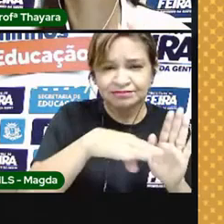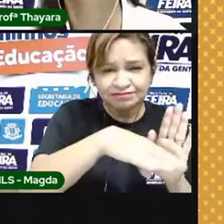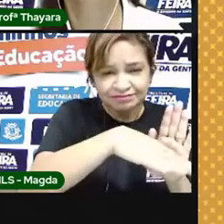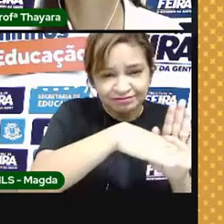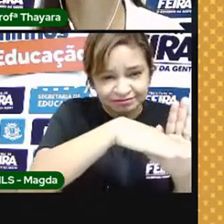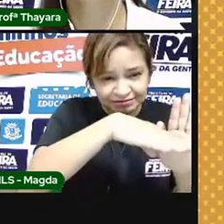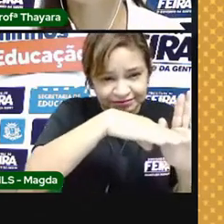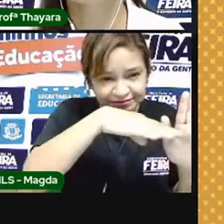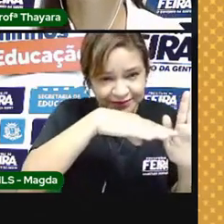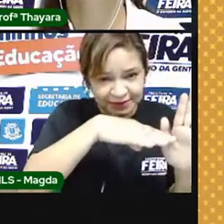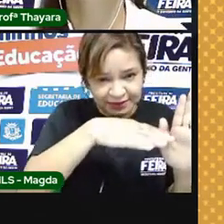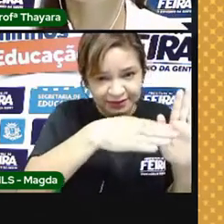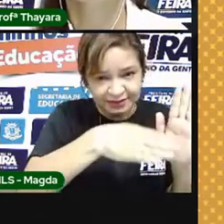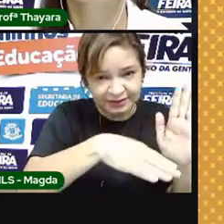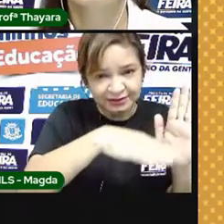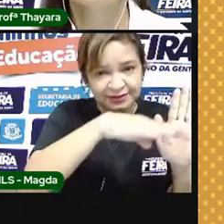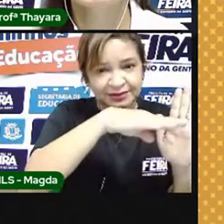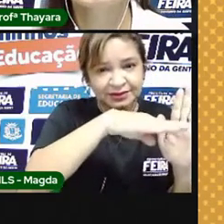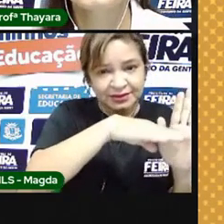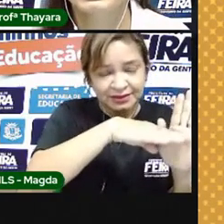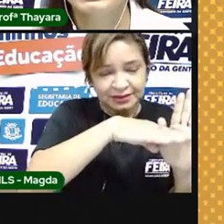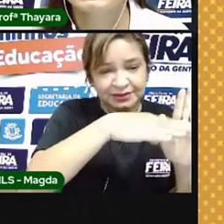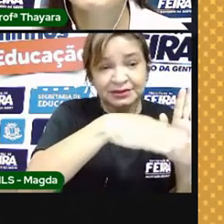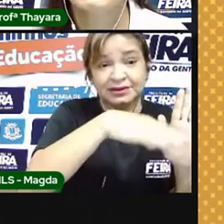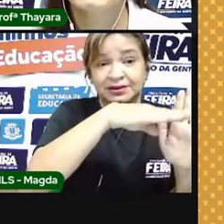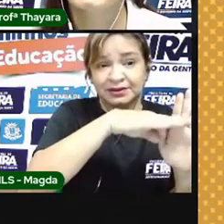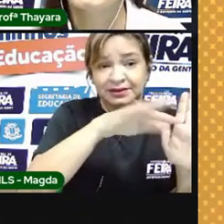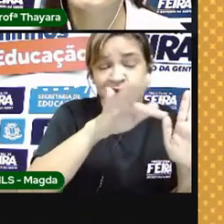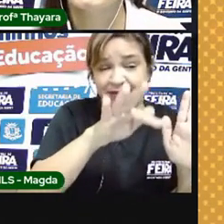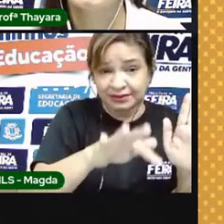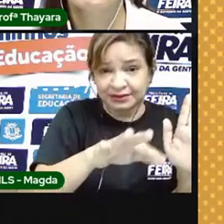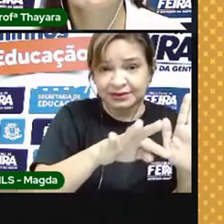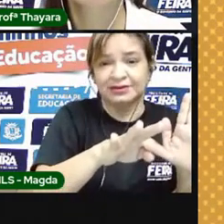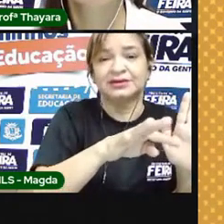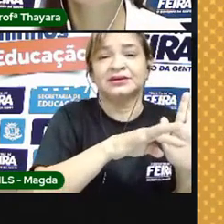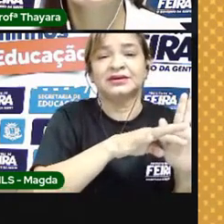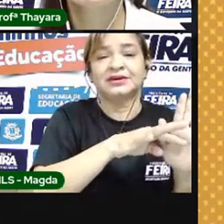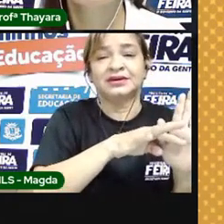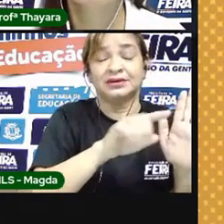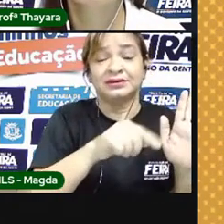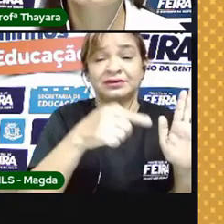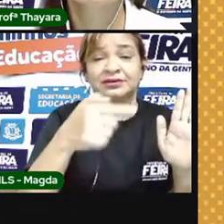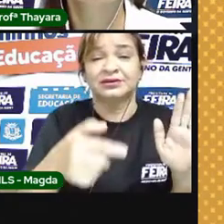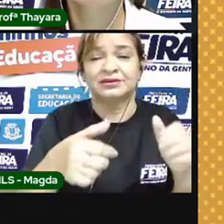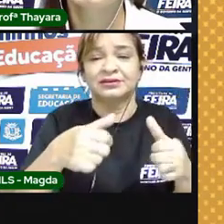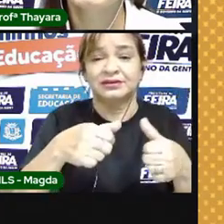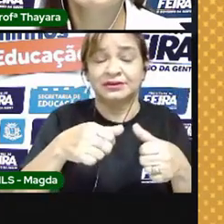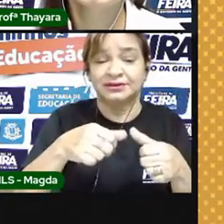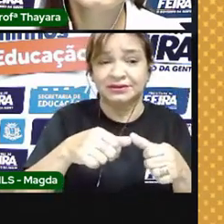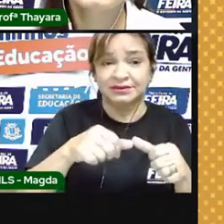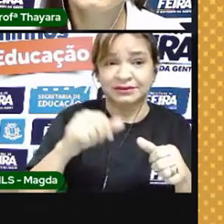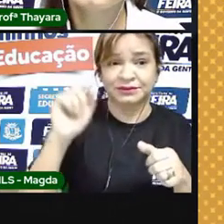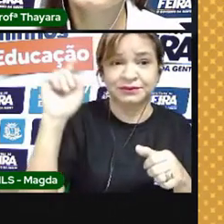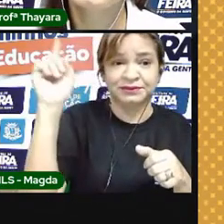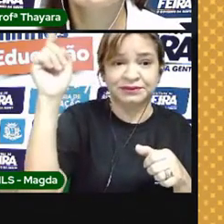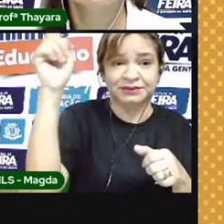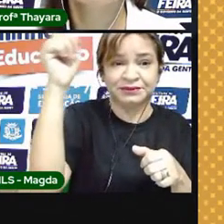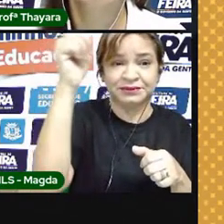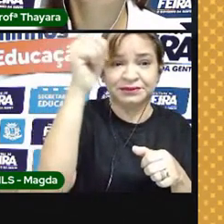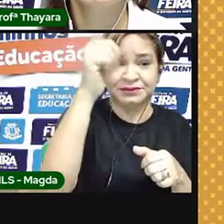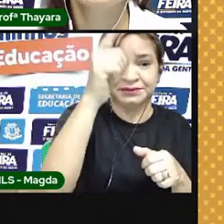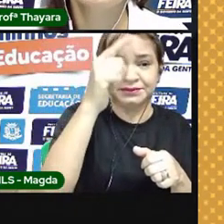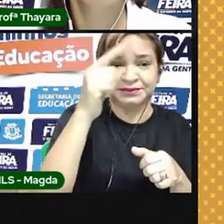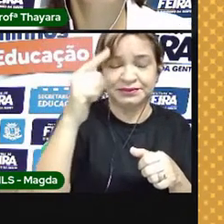Em cima da mesosfera, a gente tem a termosfera, que é lá onde estão os satélites. Os